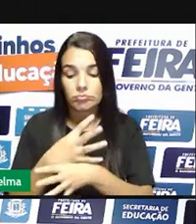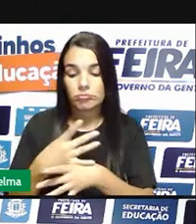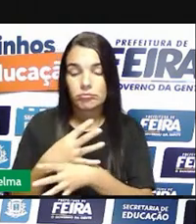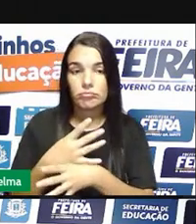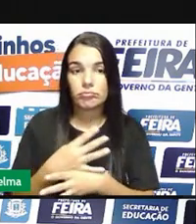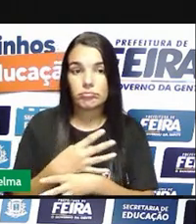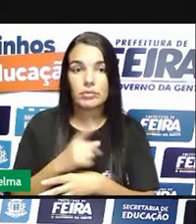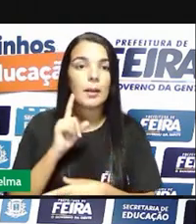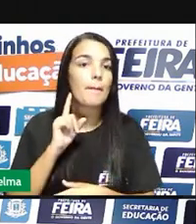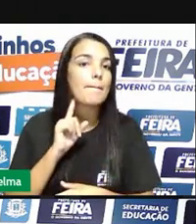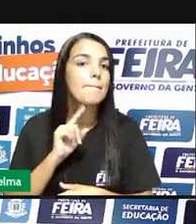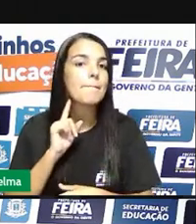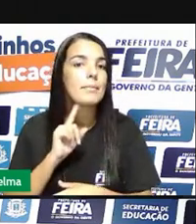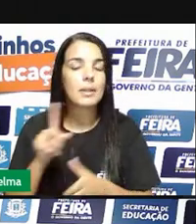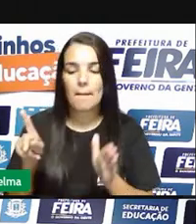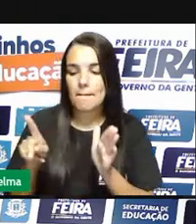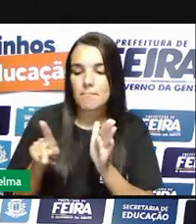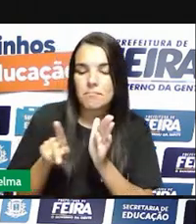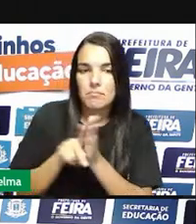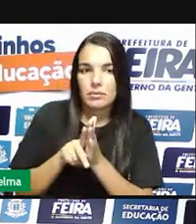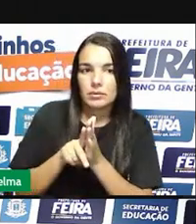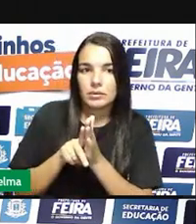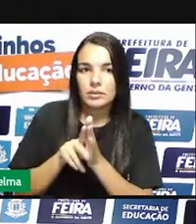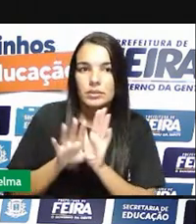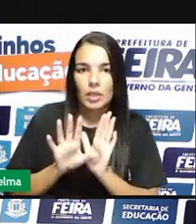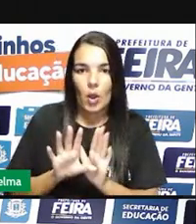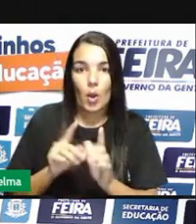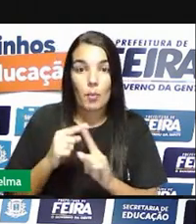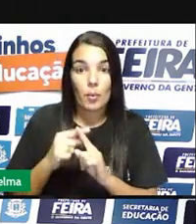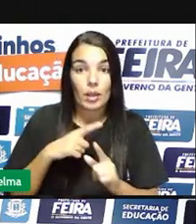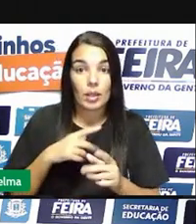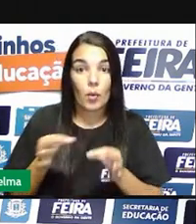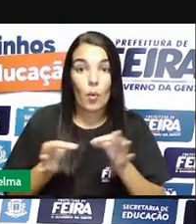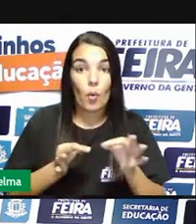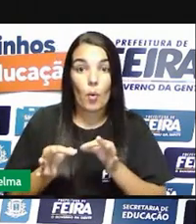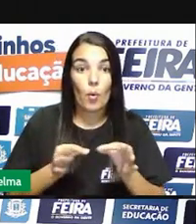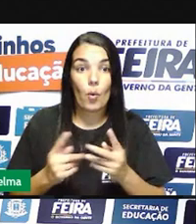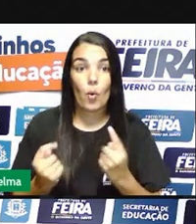para poder ter um controle maior com a exploração aí do ouro.